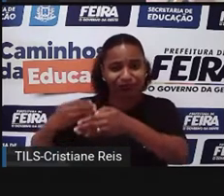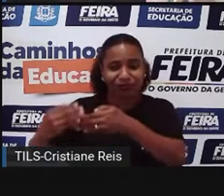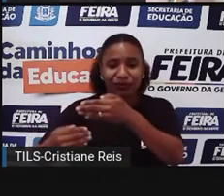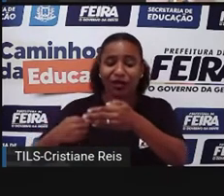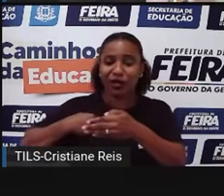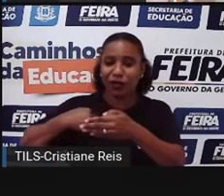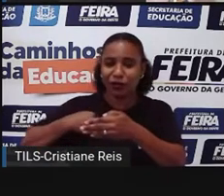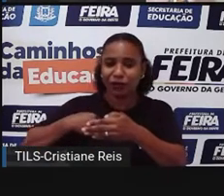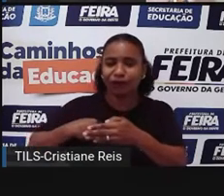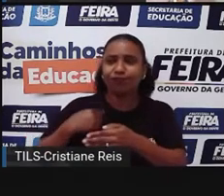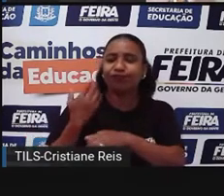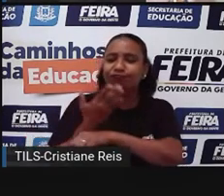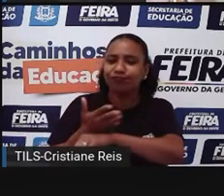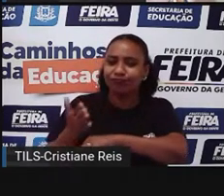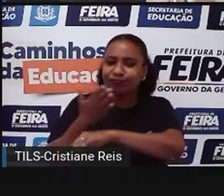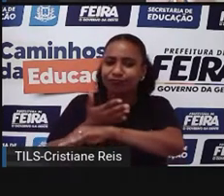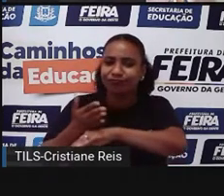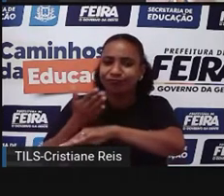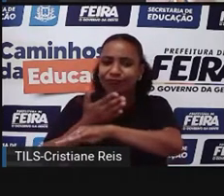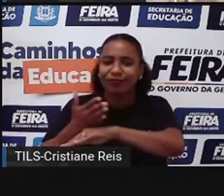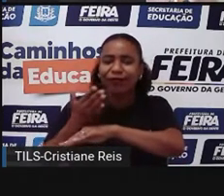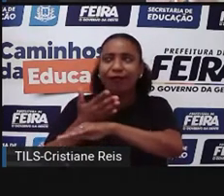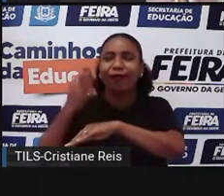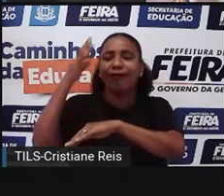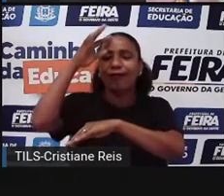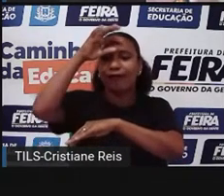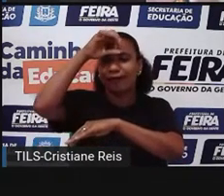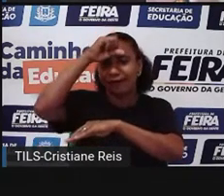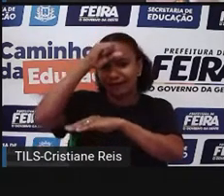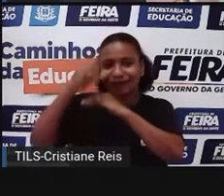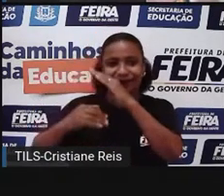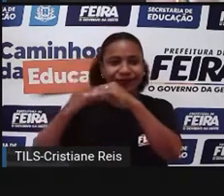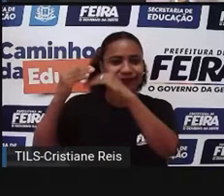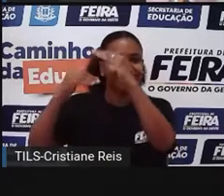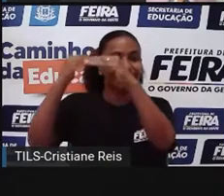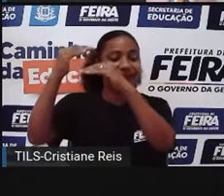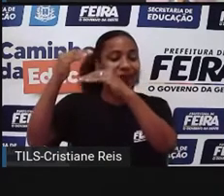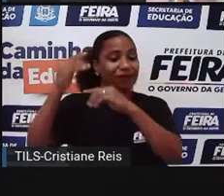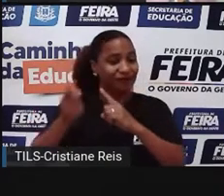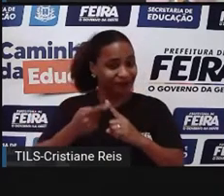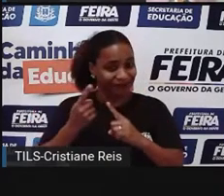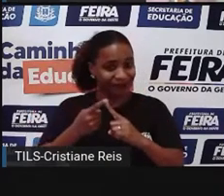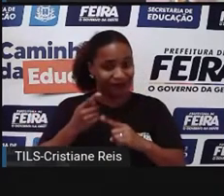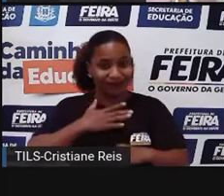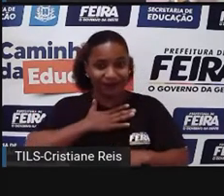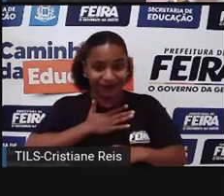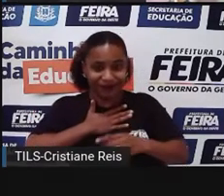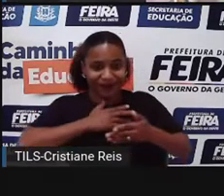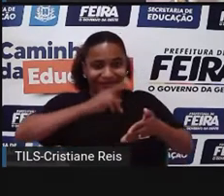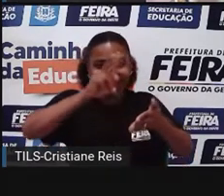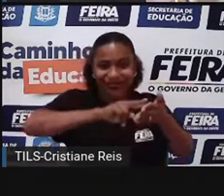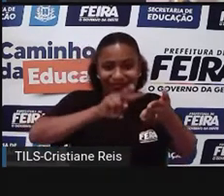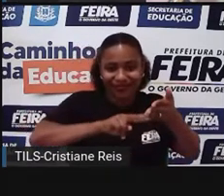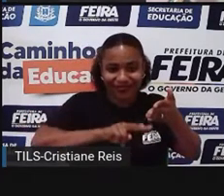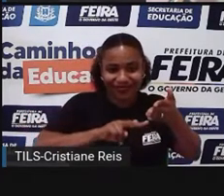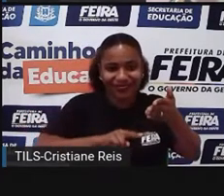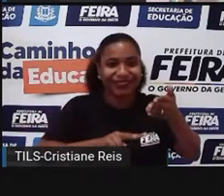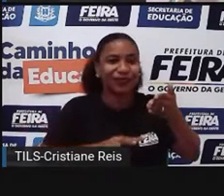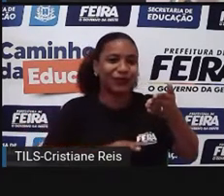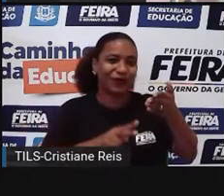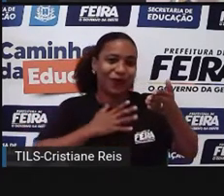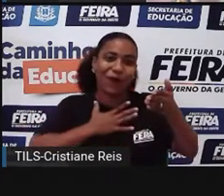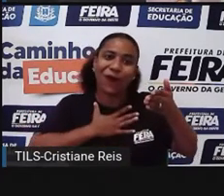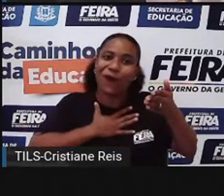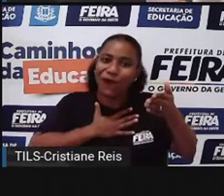coisa a dizer sobre isso é a minha paixão por leitura. Eu comecei a leitura muito antes de